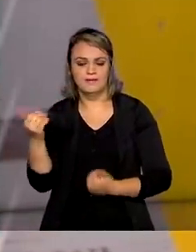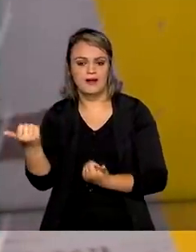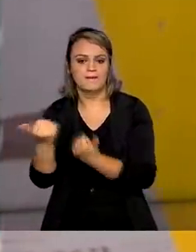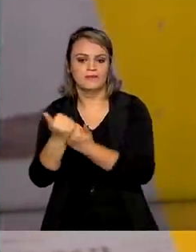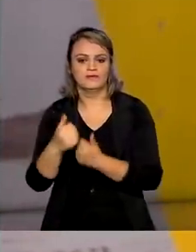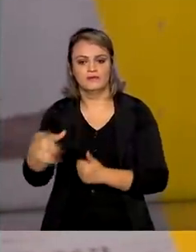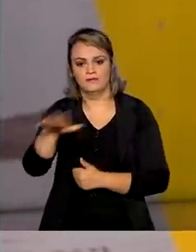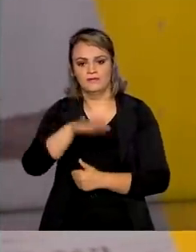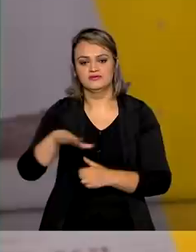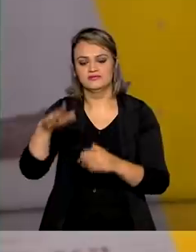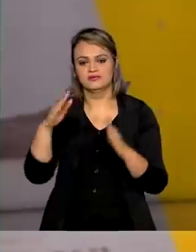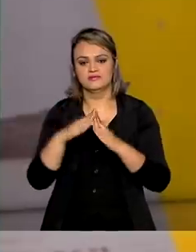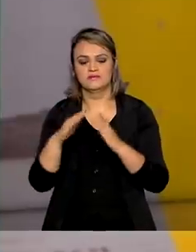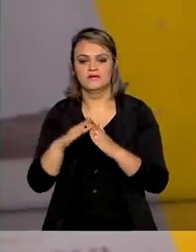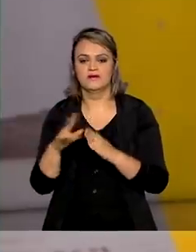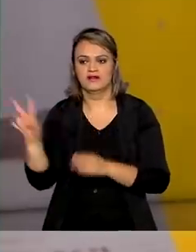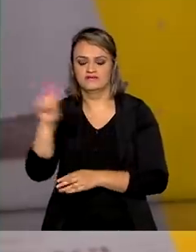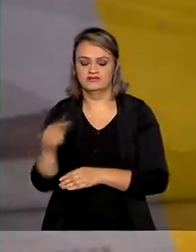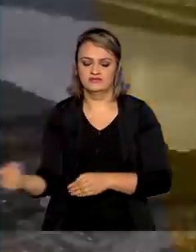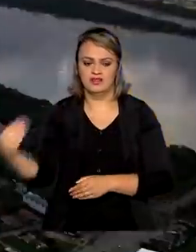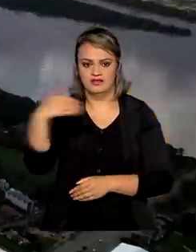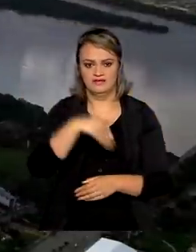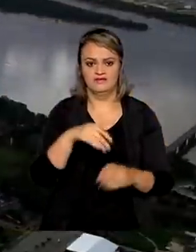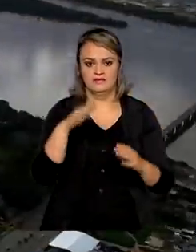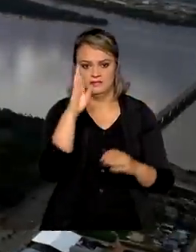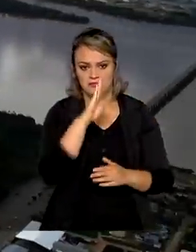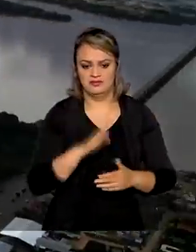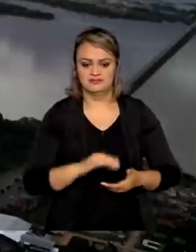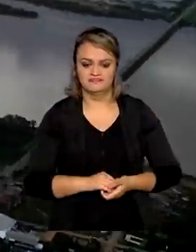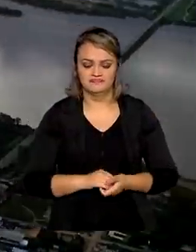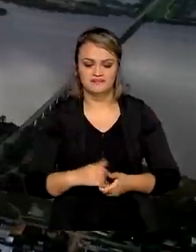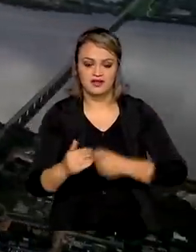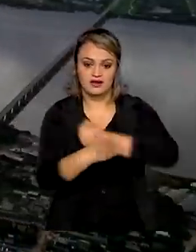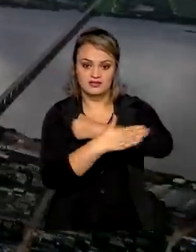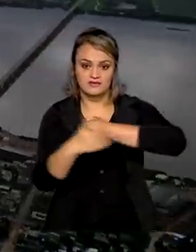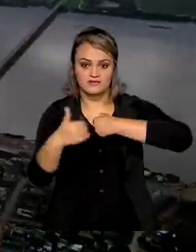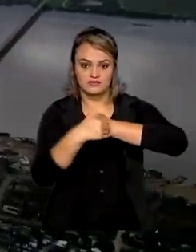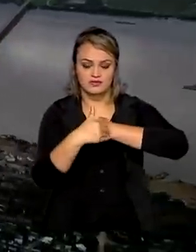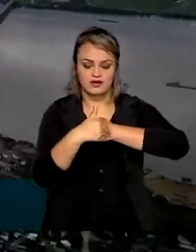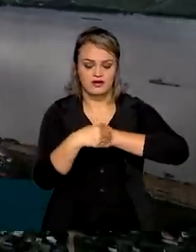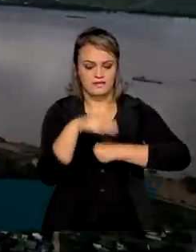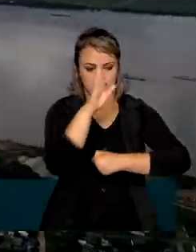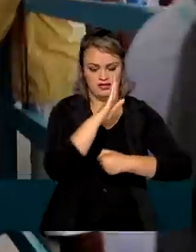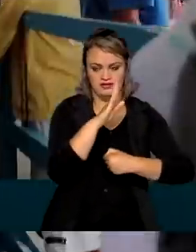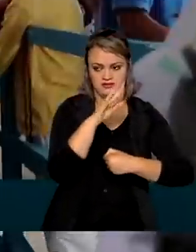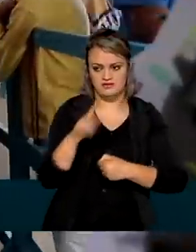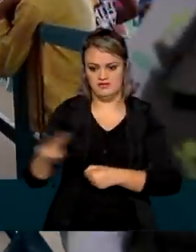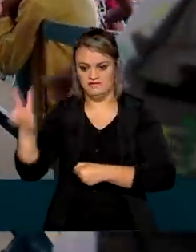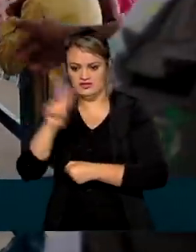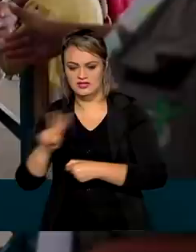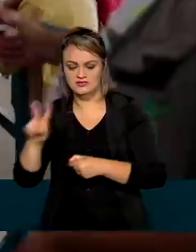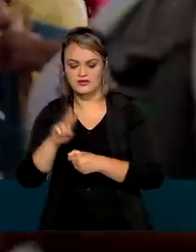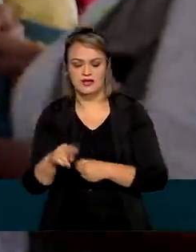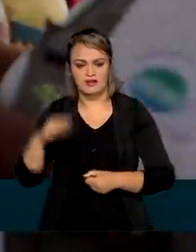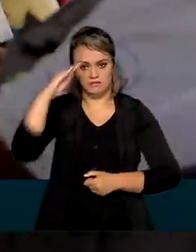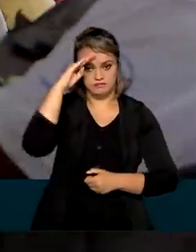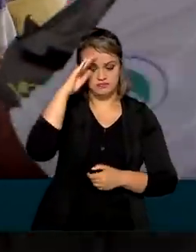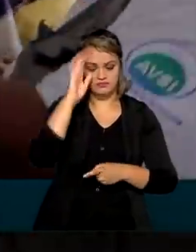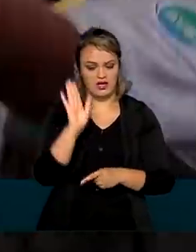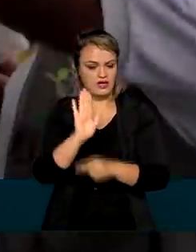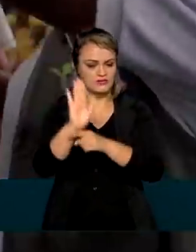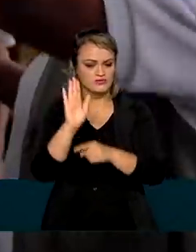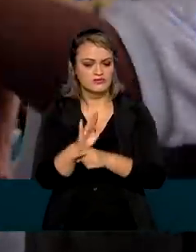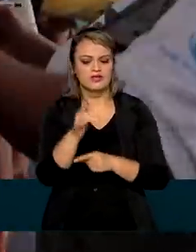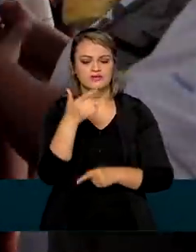aos venezuelanos que entram no Brasil. Na fronteira do Brasil com a Venezuela, a Operação Acolhida já atendeu mais de